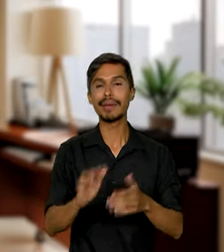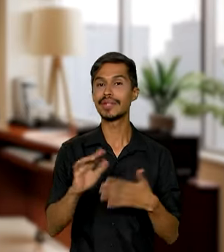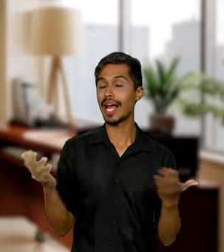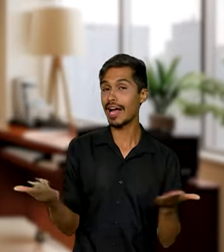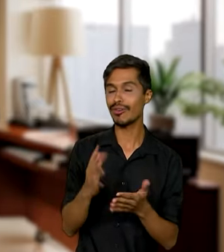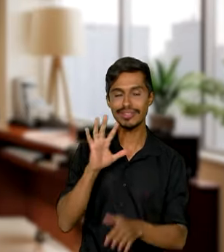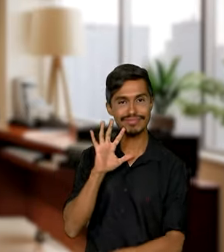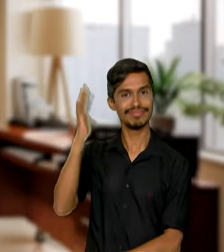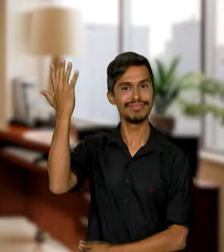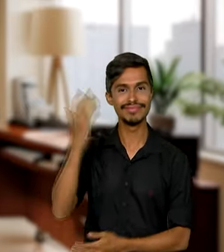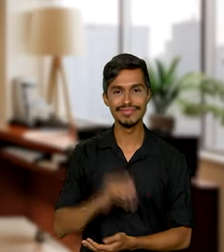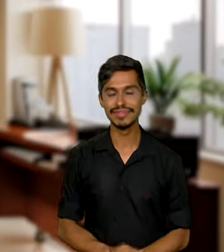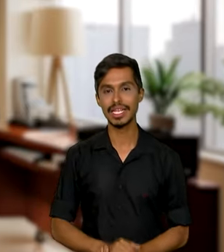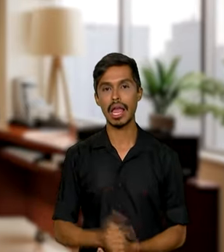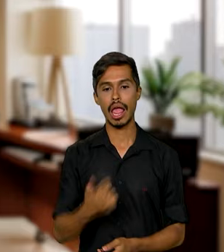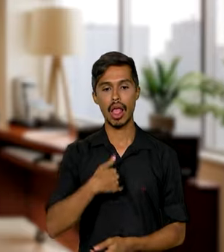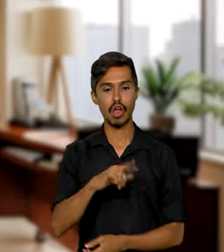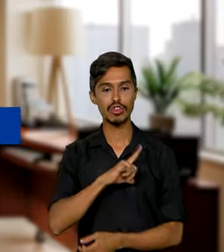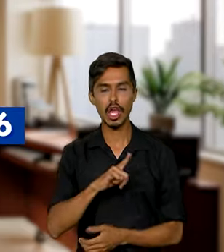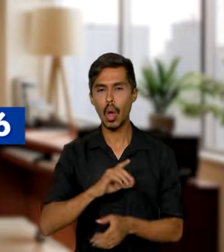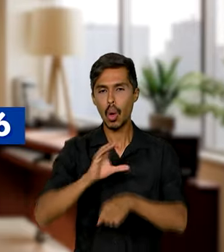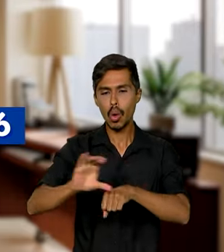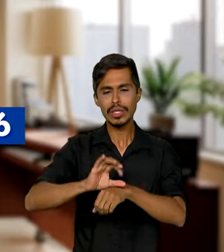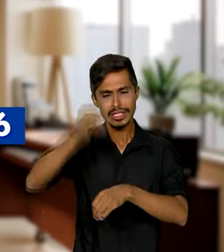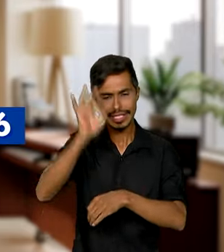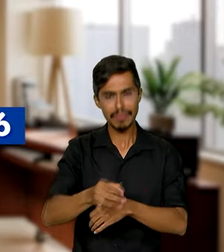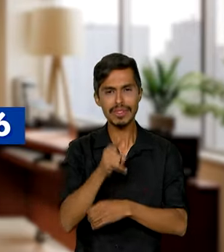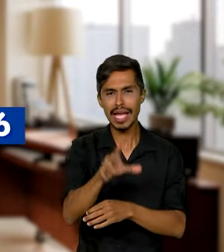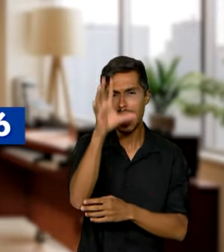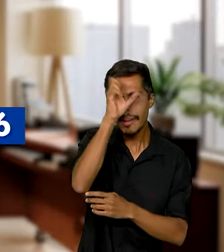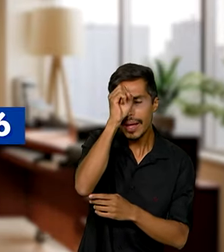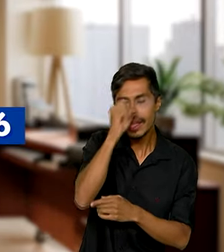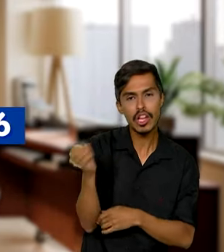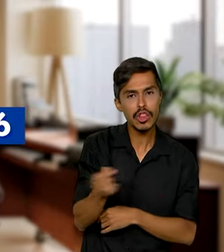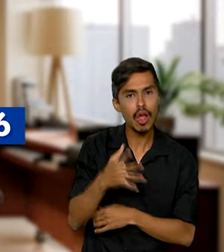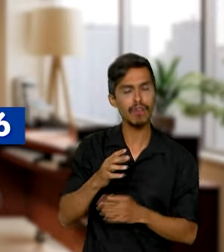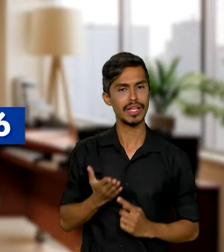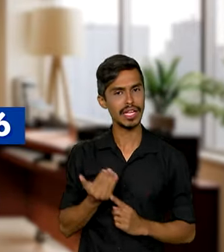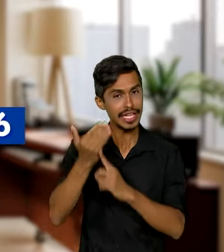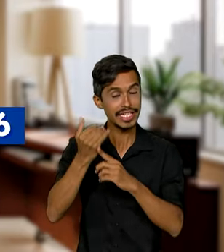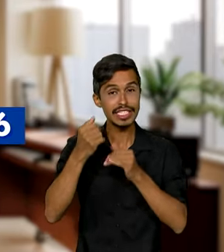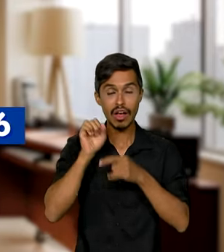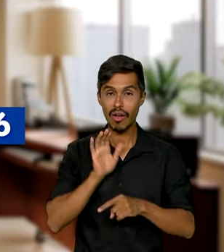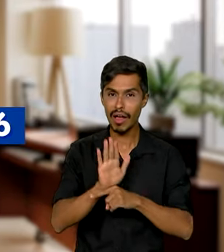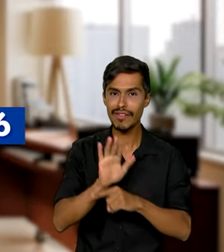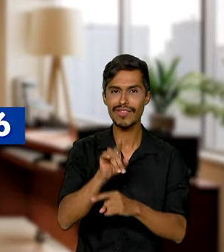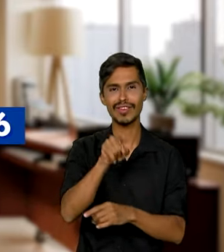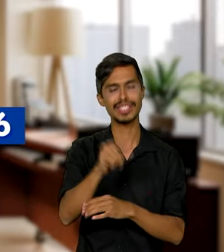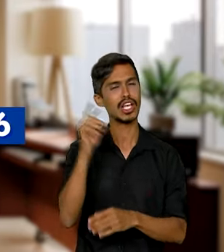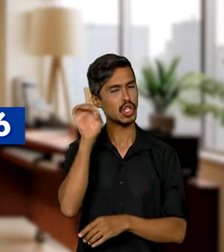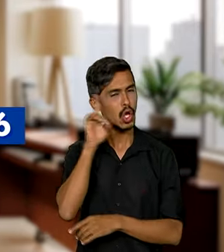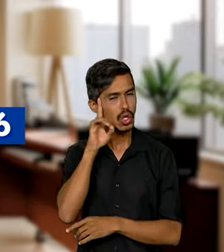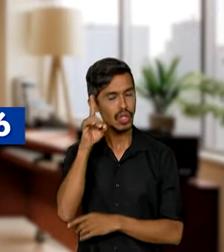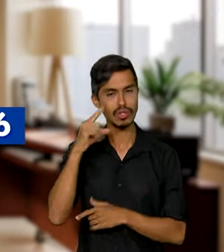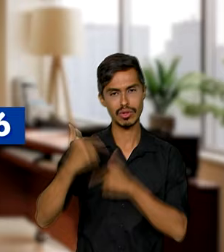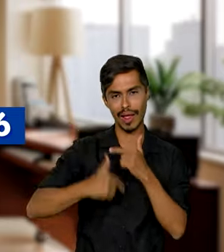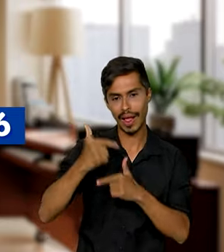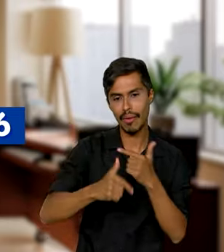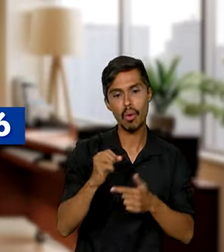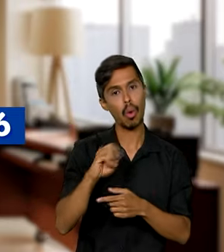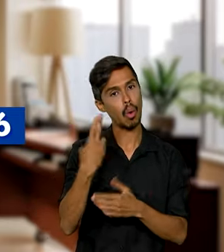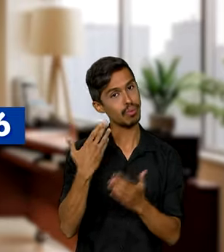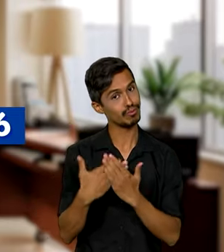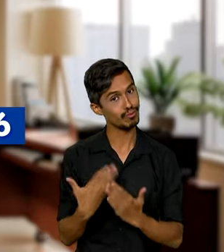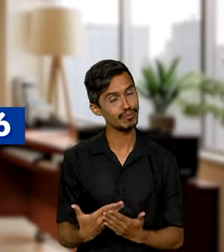de ser resolvidos. Eu tenho o curso certo para você aprender novas tecnologias que vão facilitar o seu dia a dia no trabalho ou